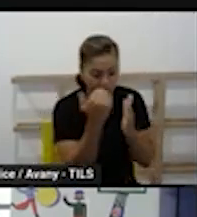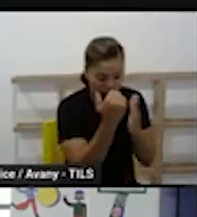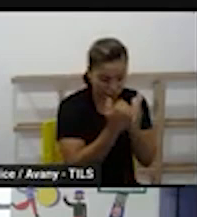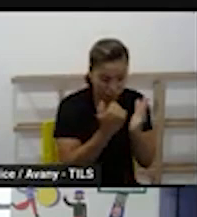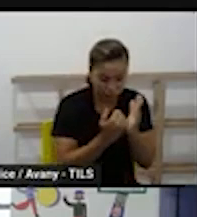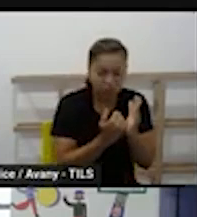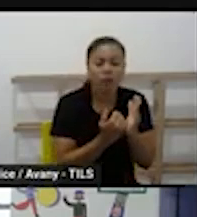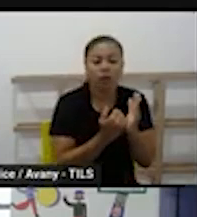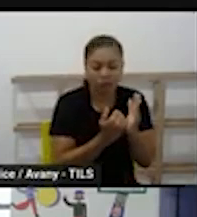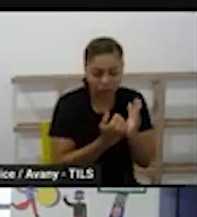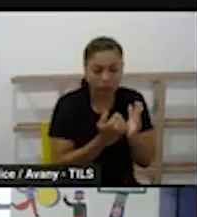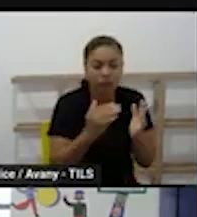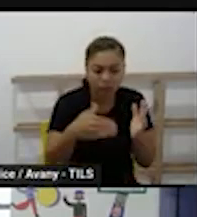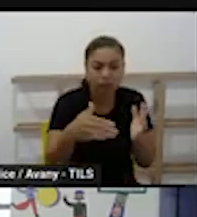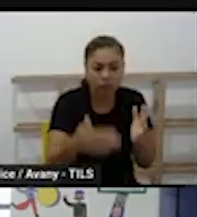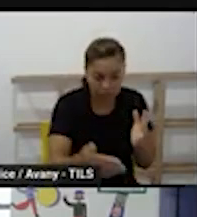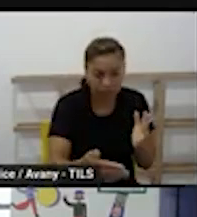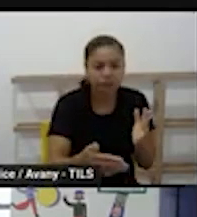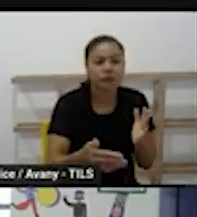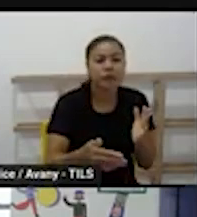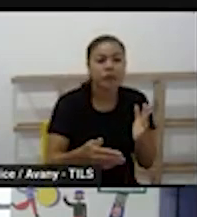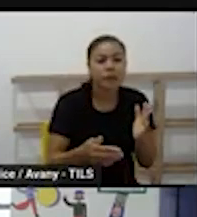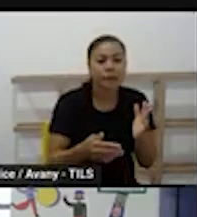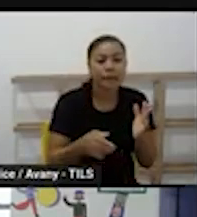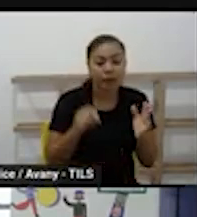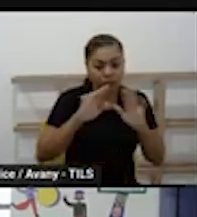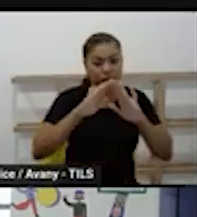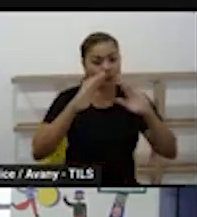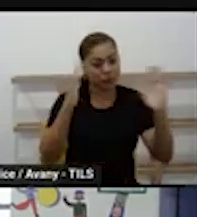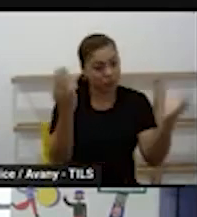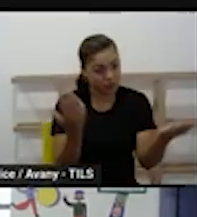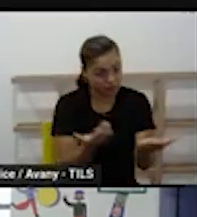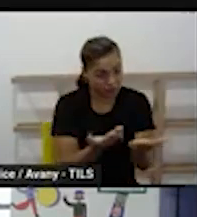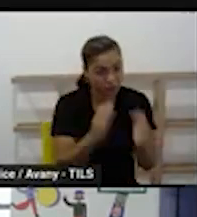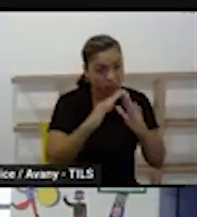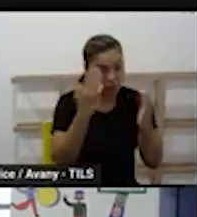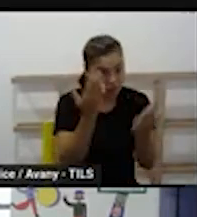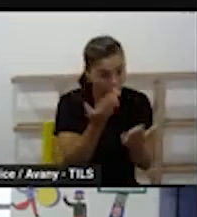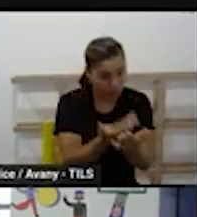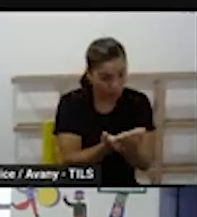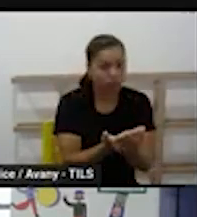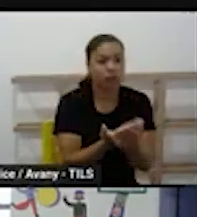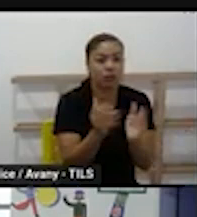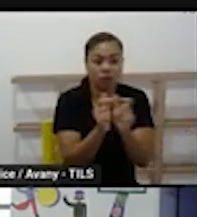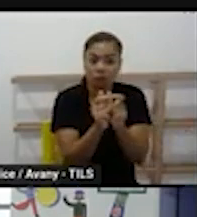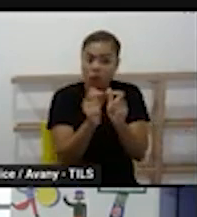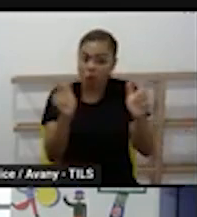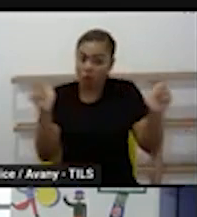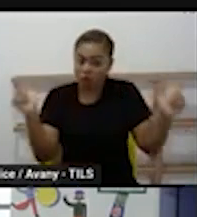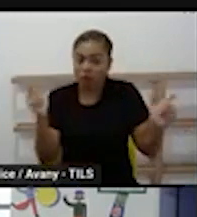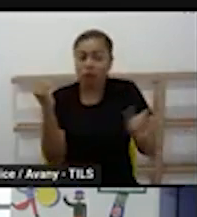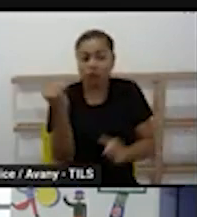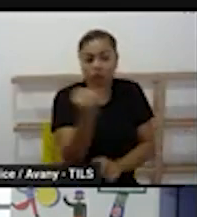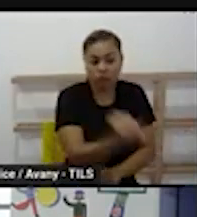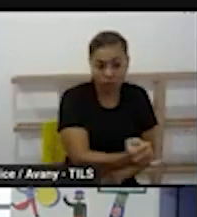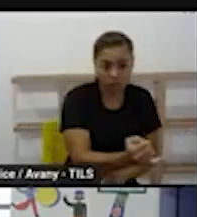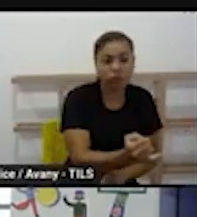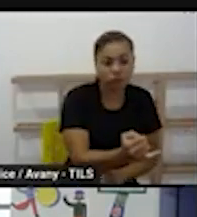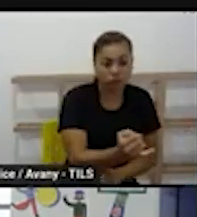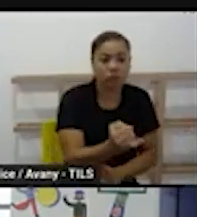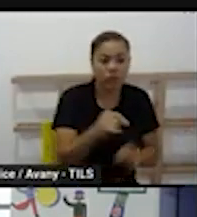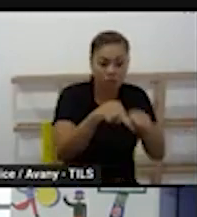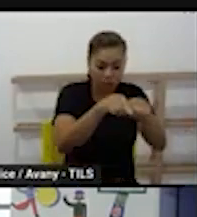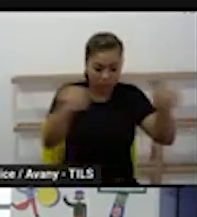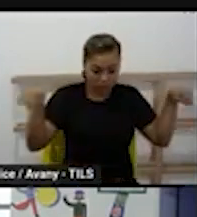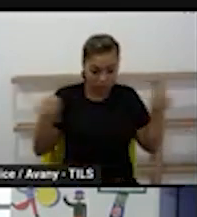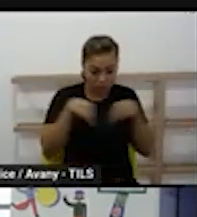a partir da rotina que a escola que é maior uma coisa está dentro da outra existe a rotina da sala de aula que é o